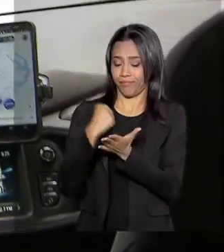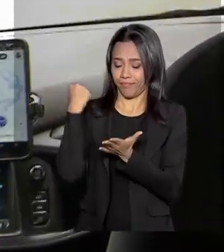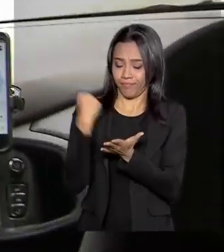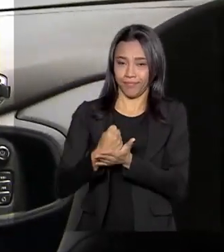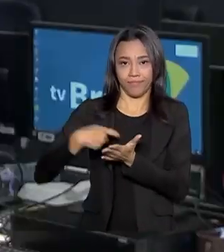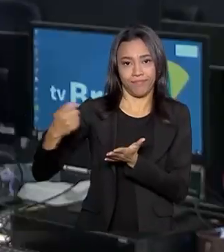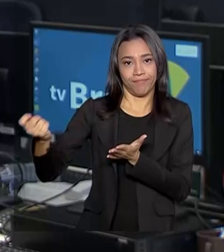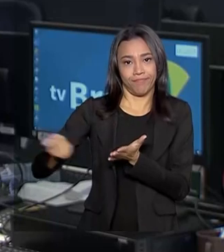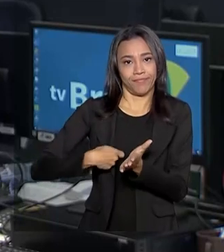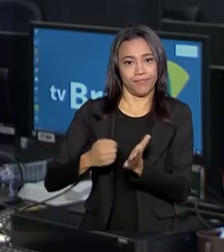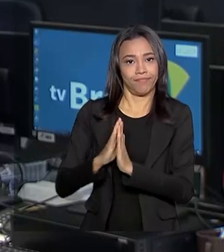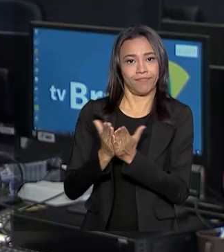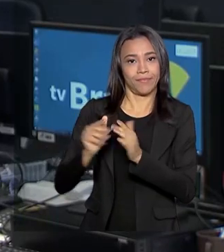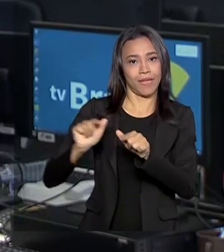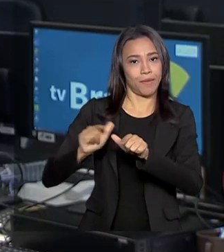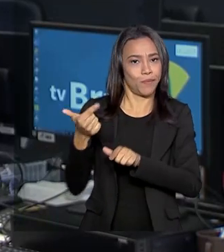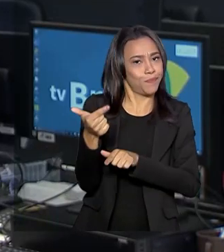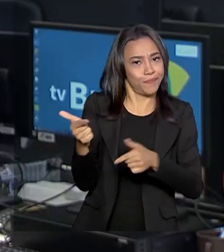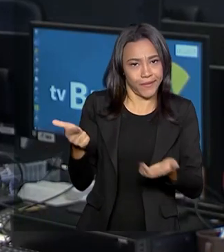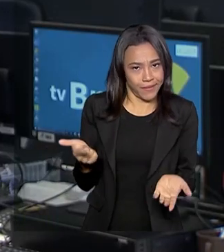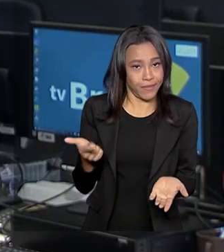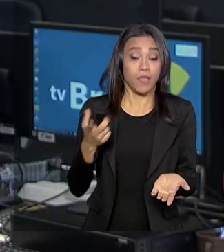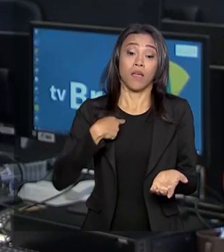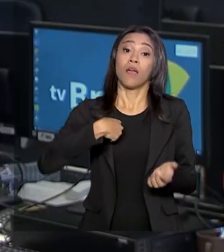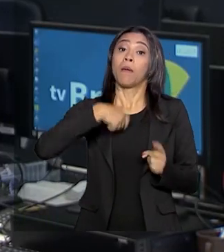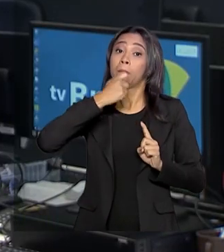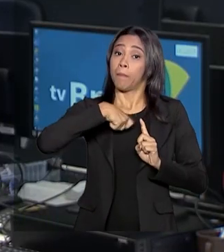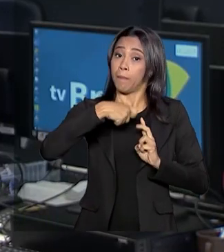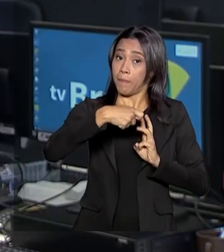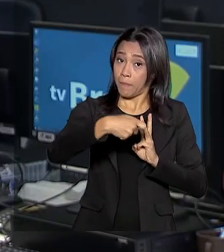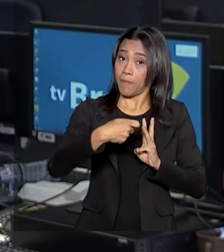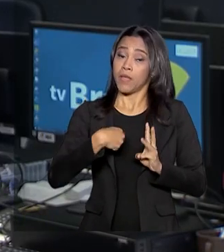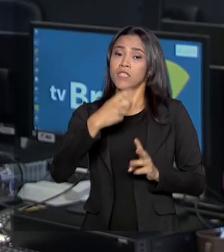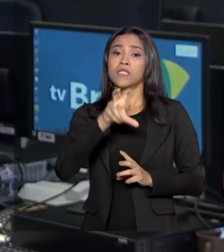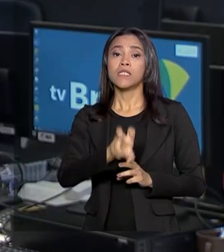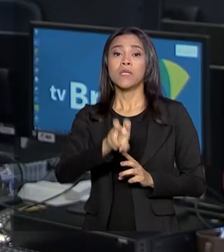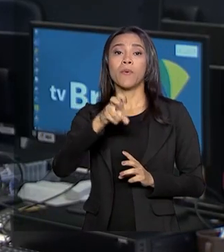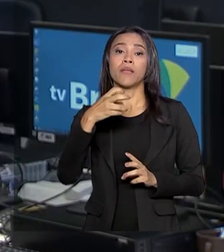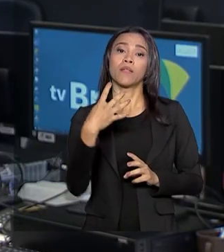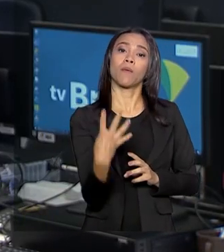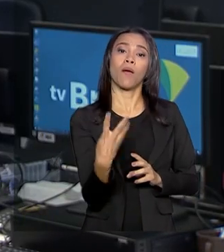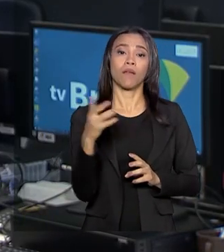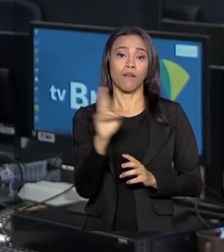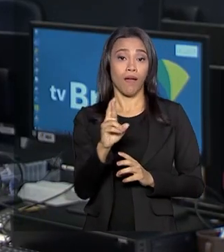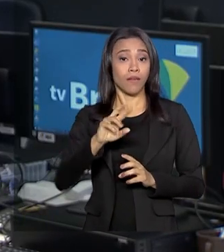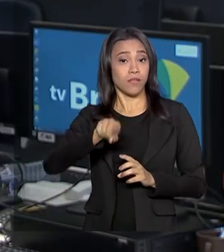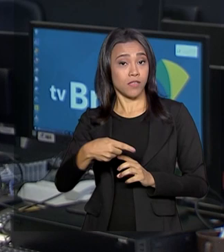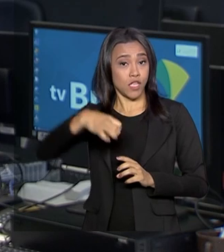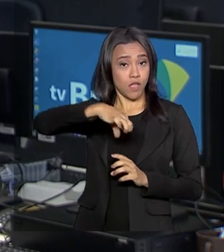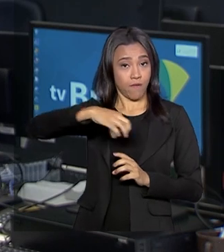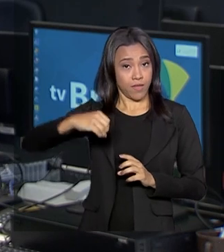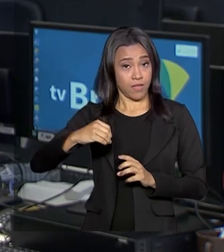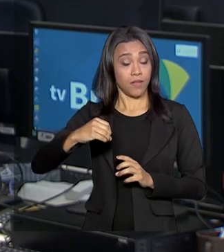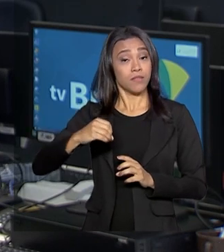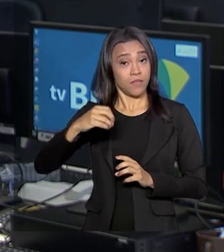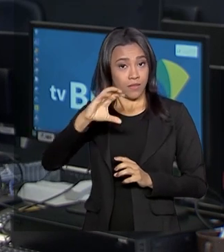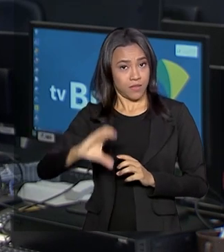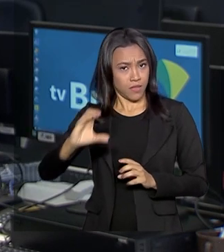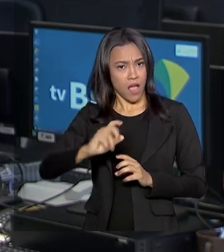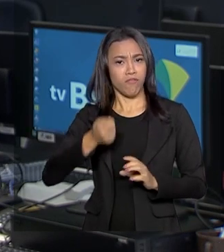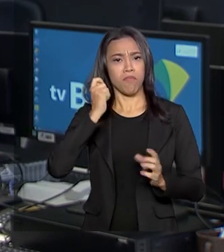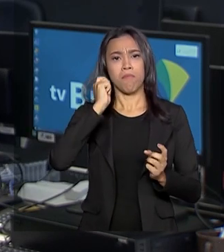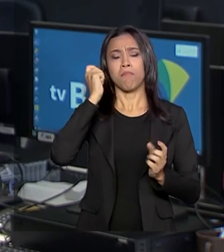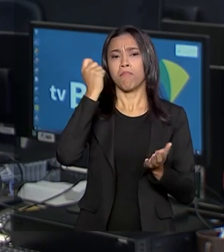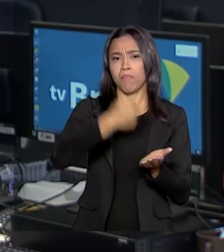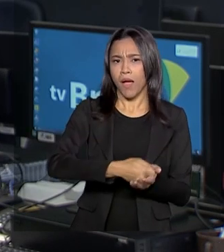Para isso, os motoristas passam a fazer pagamentos mensais no valor de R$,90, o que inclui impostos